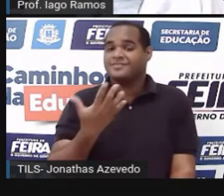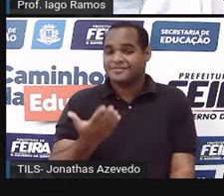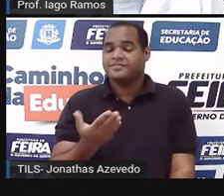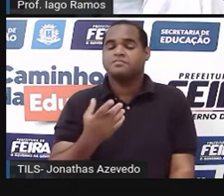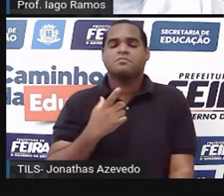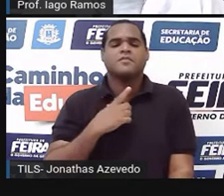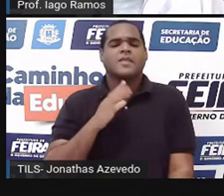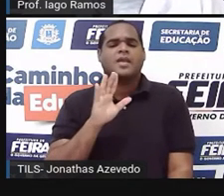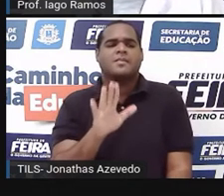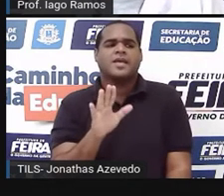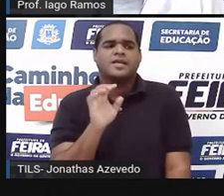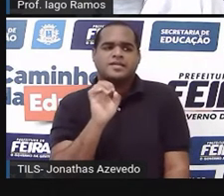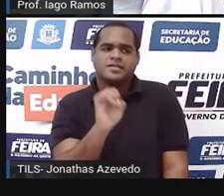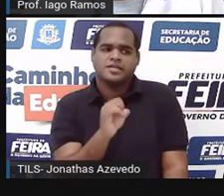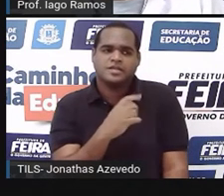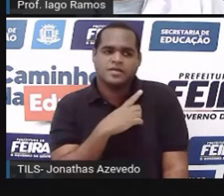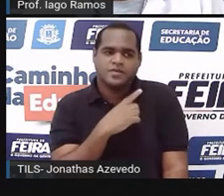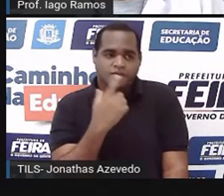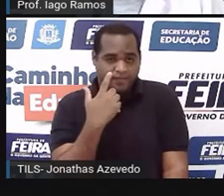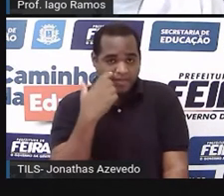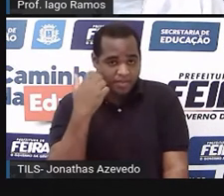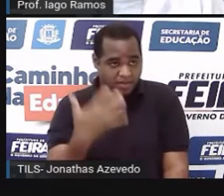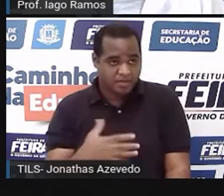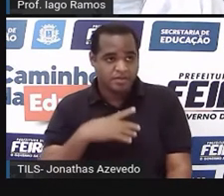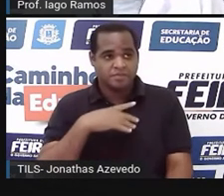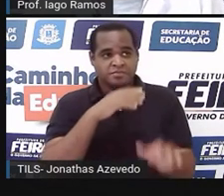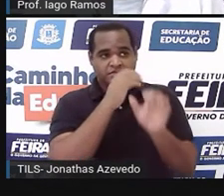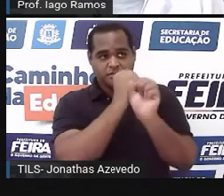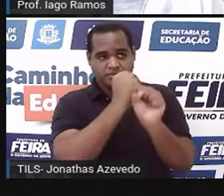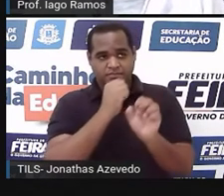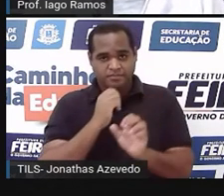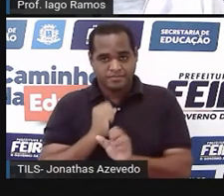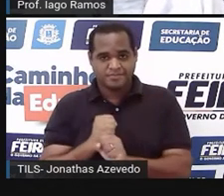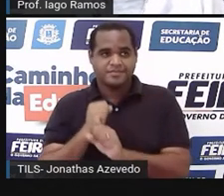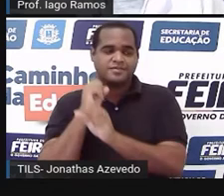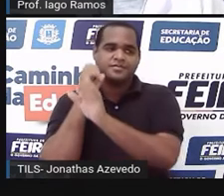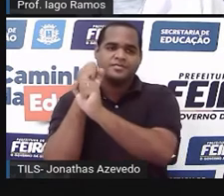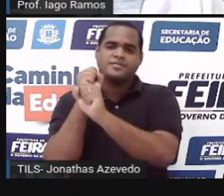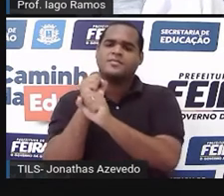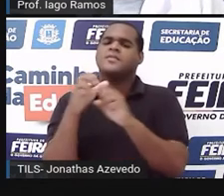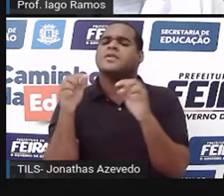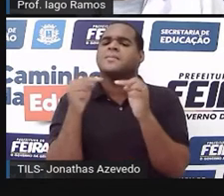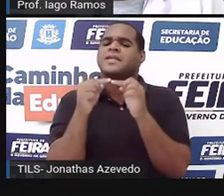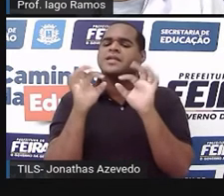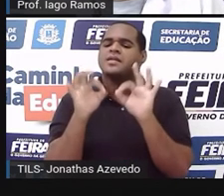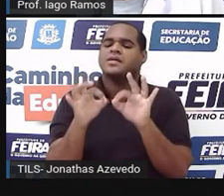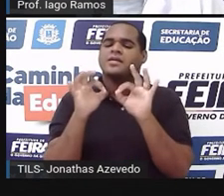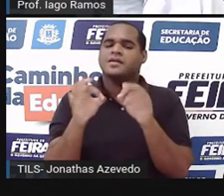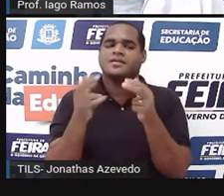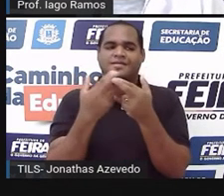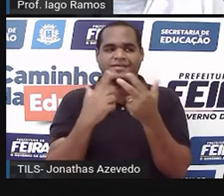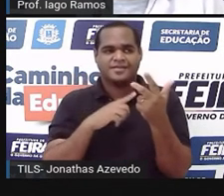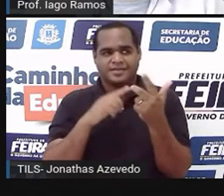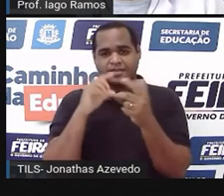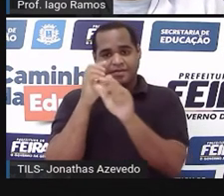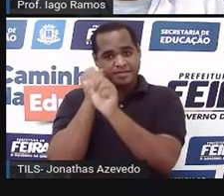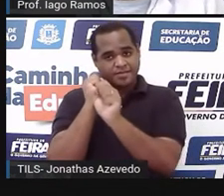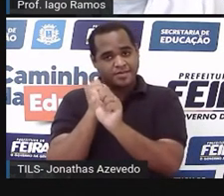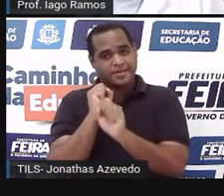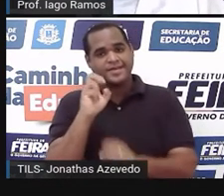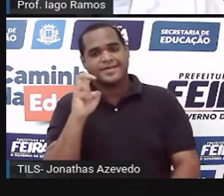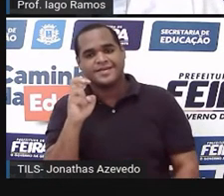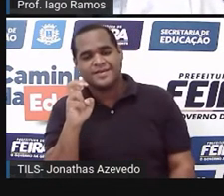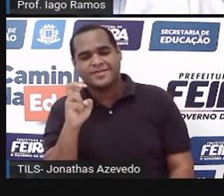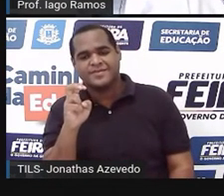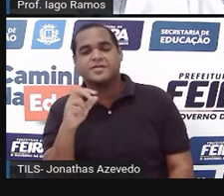se eu olhar para a medida dos lados tem dois lados ali com a mesma medida, um lado que mede 5